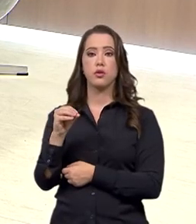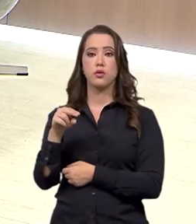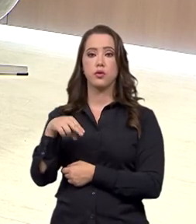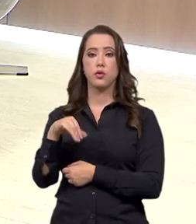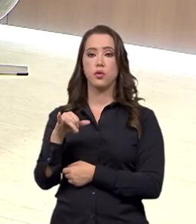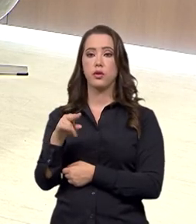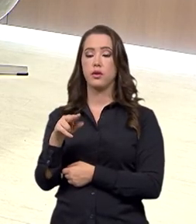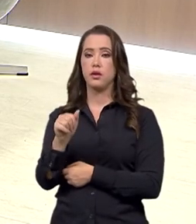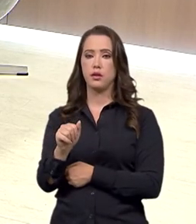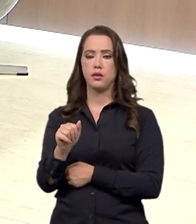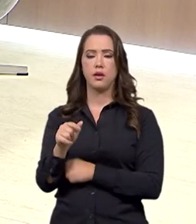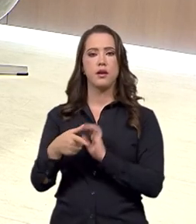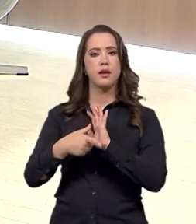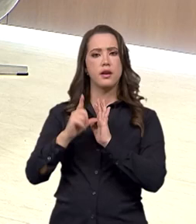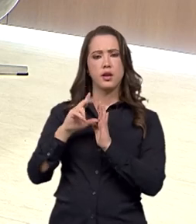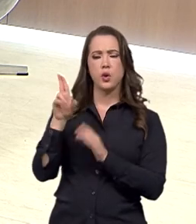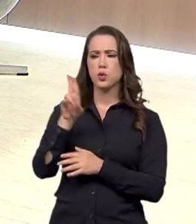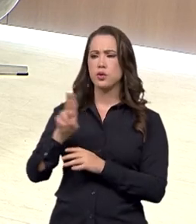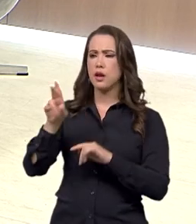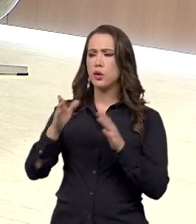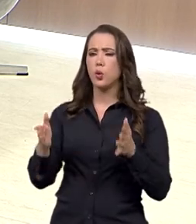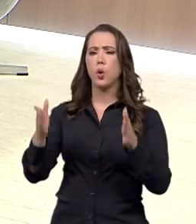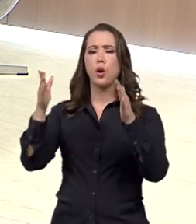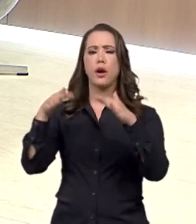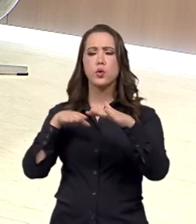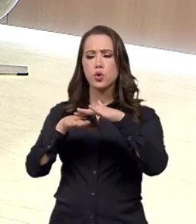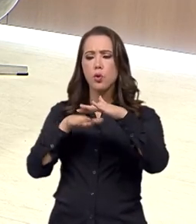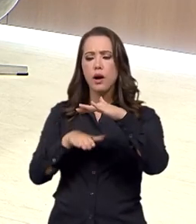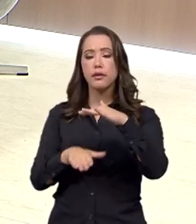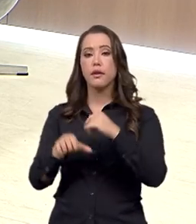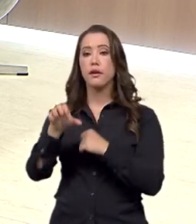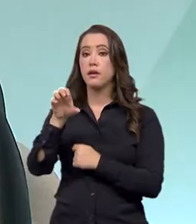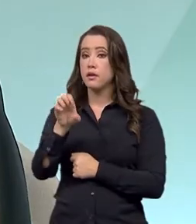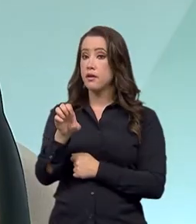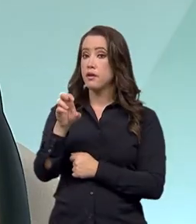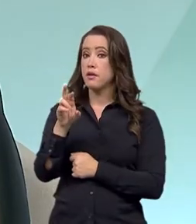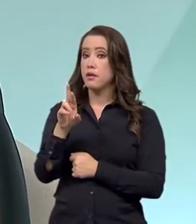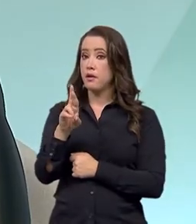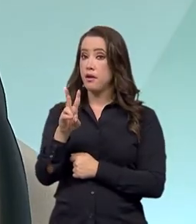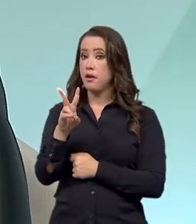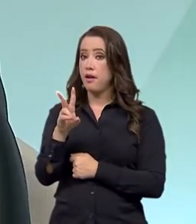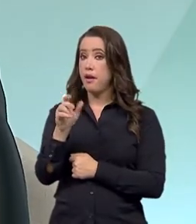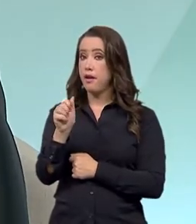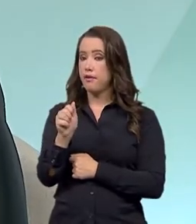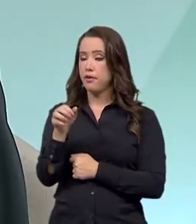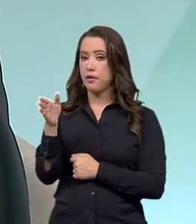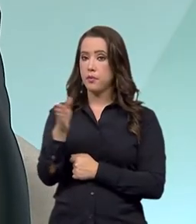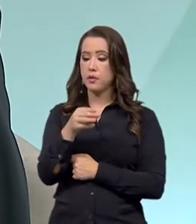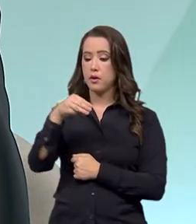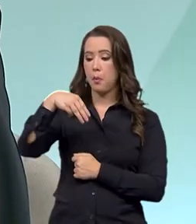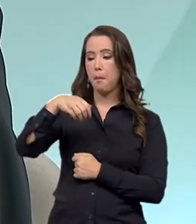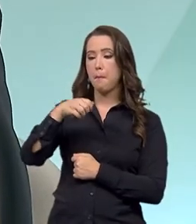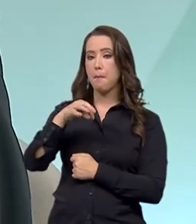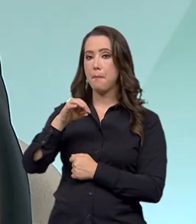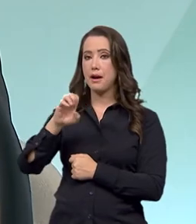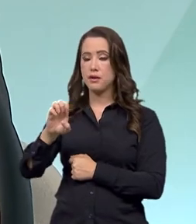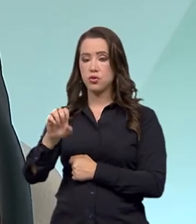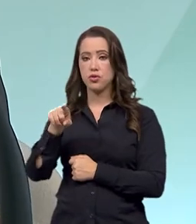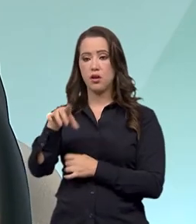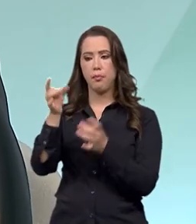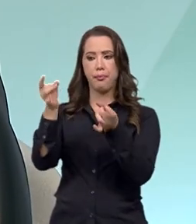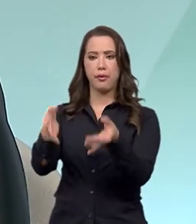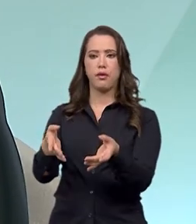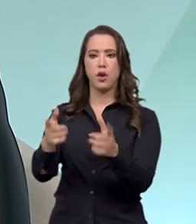um armazém que estocava erva mate, que era exportada. E aí, ele estava abandonado, ele fica